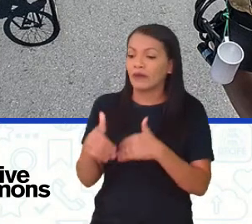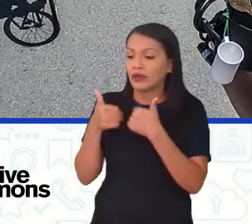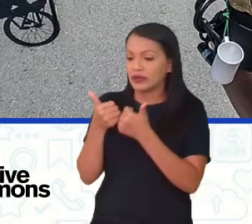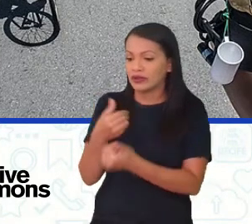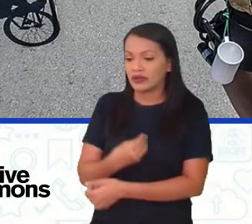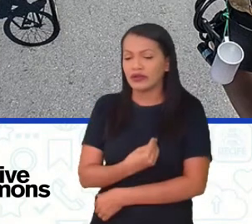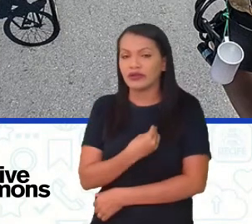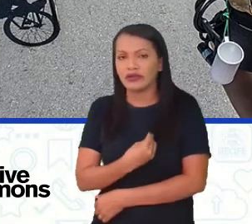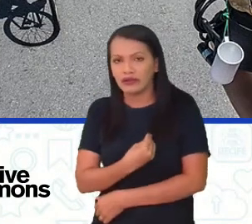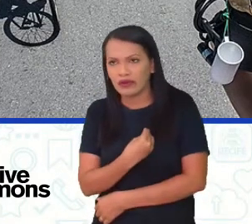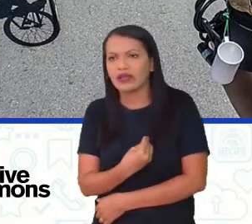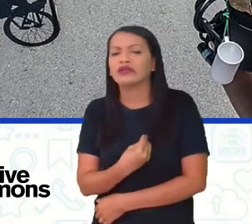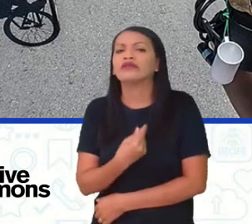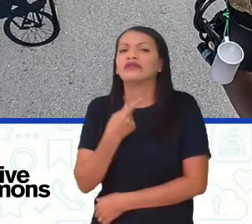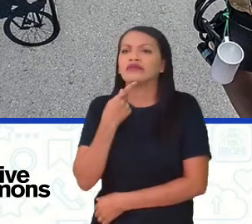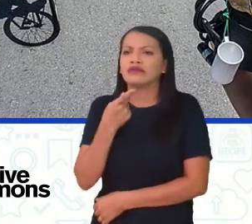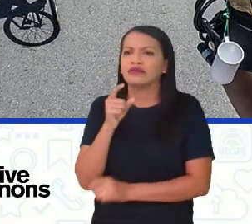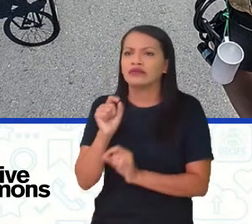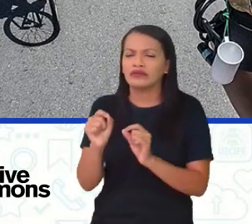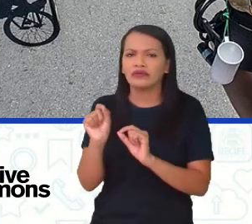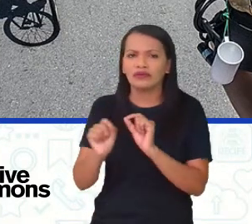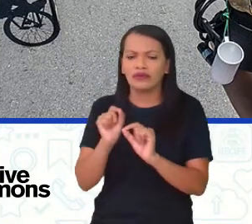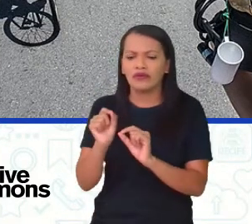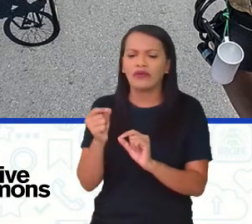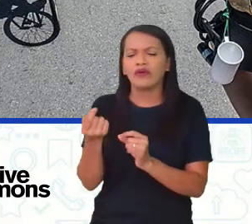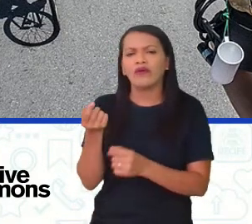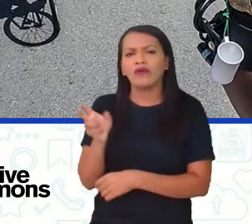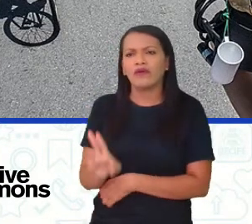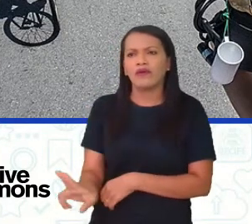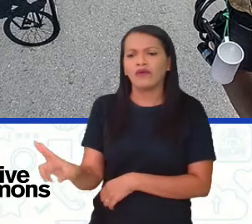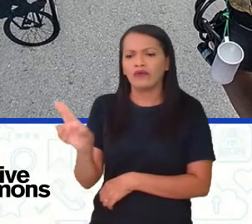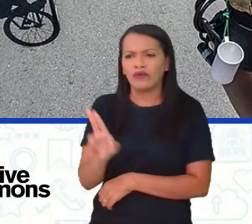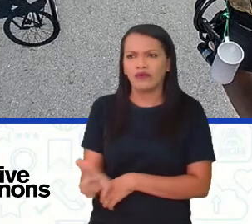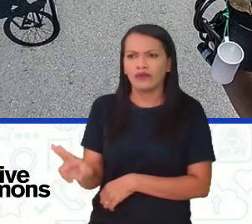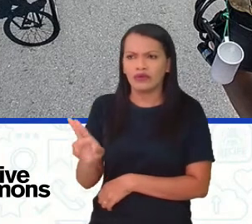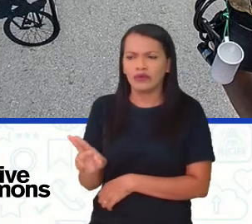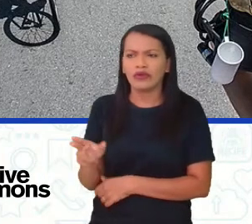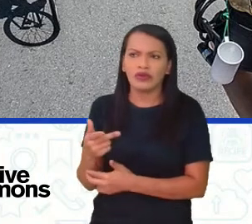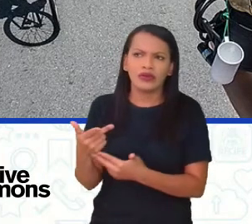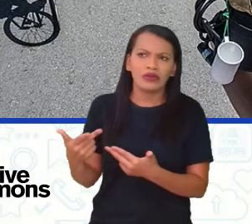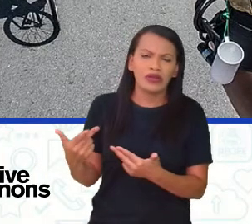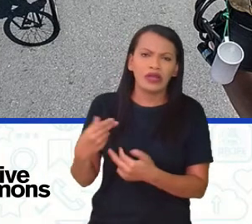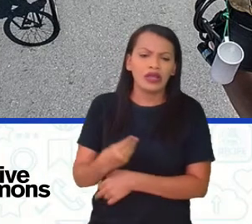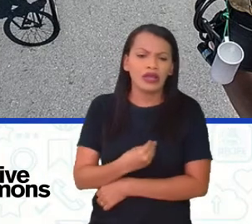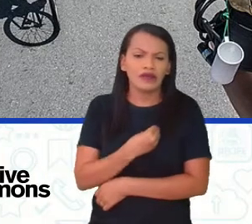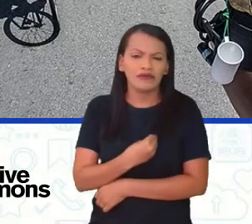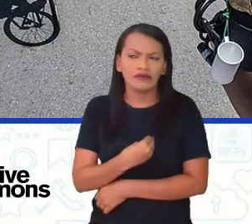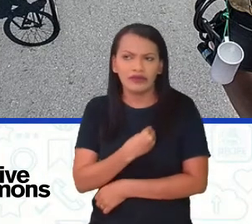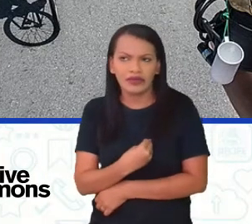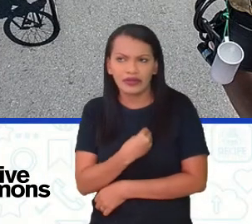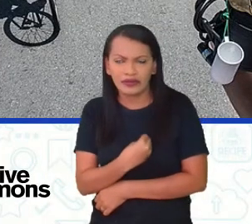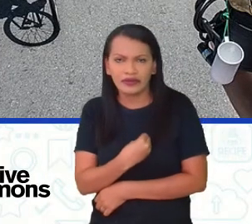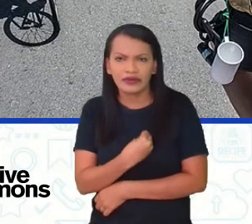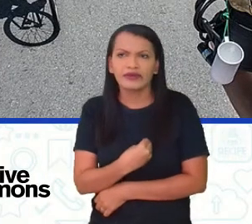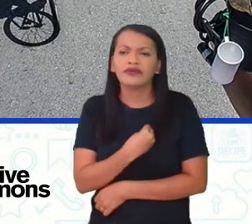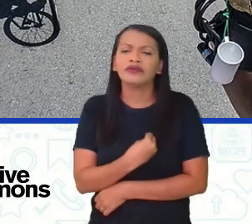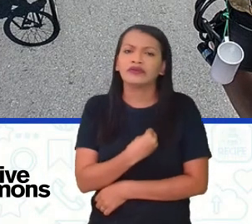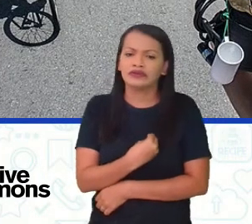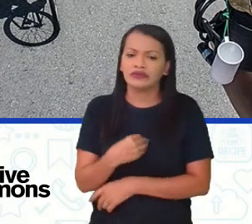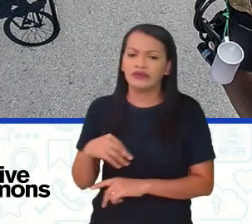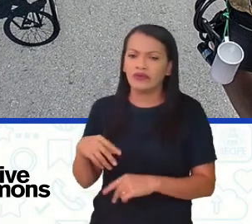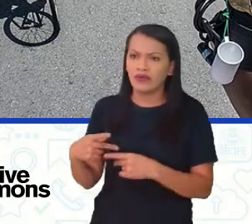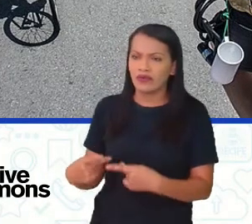E é a gente fala de qualidade de vida, justamente o modo utilizado para medir as condições de vida de um ser